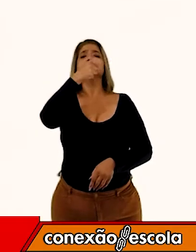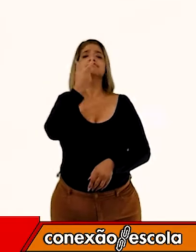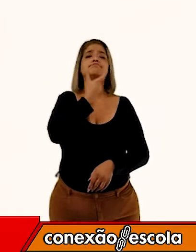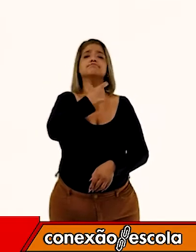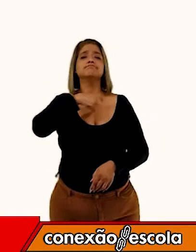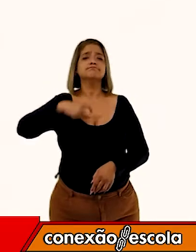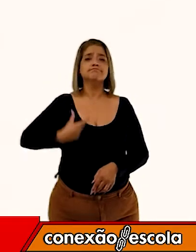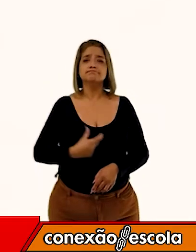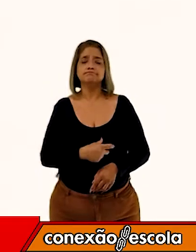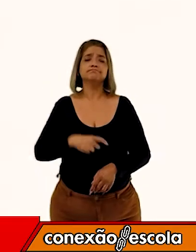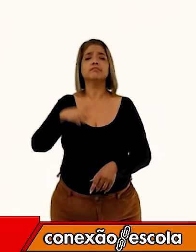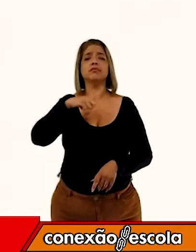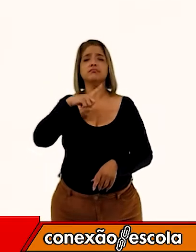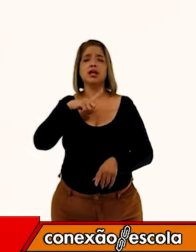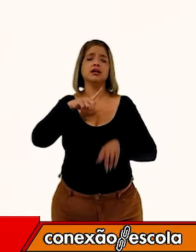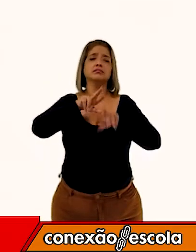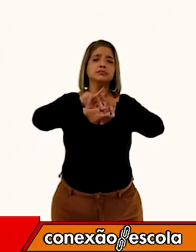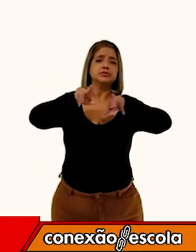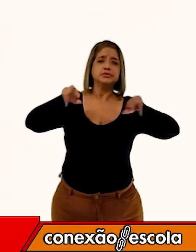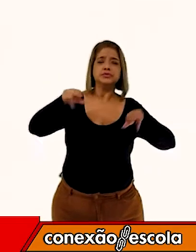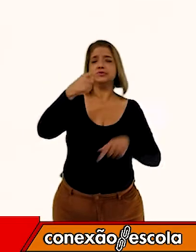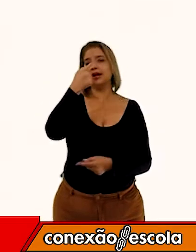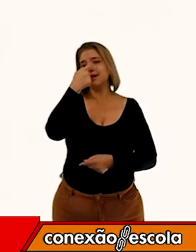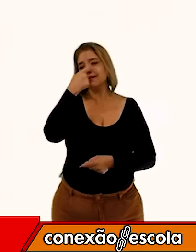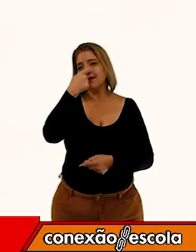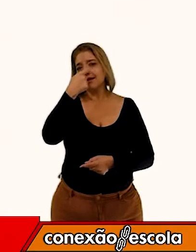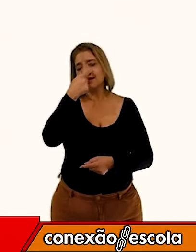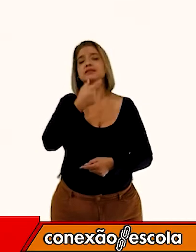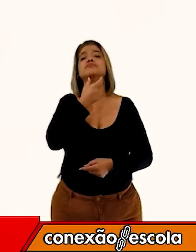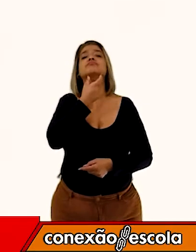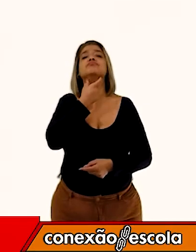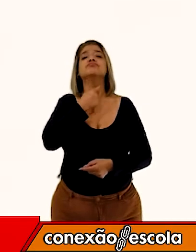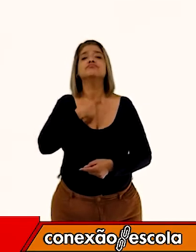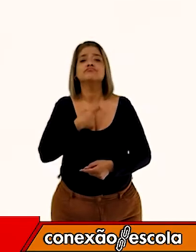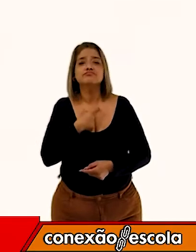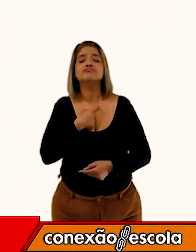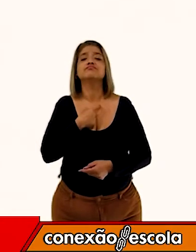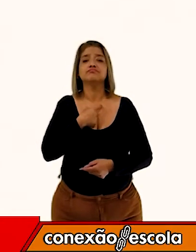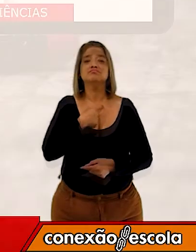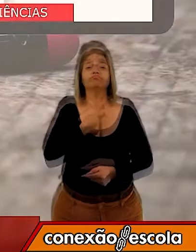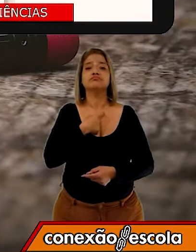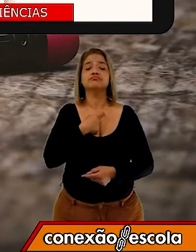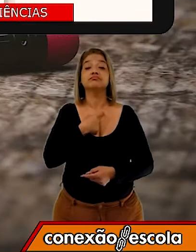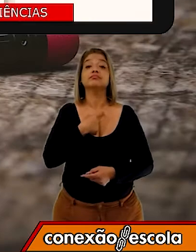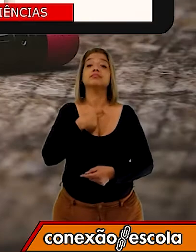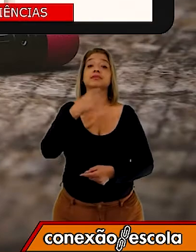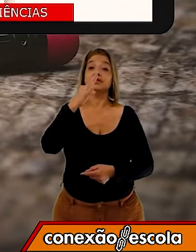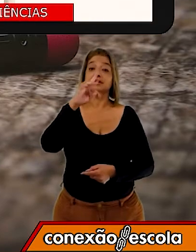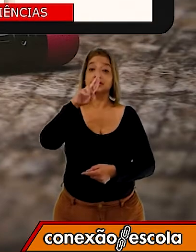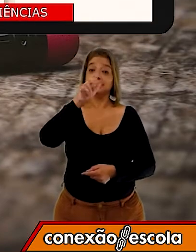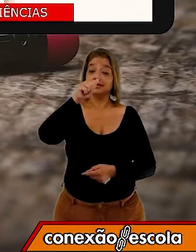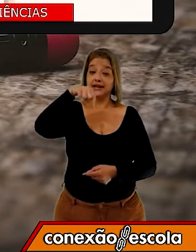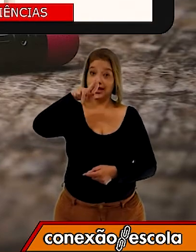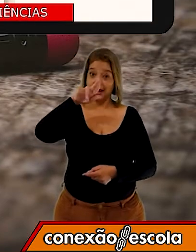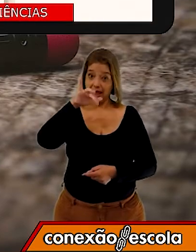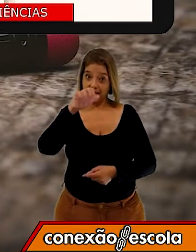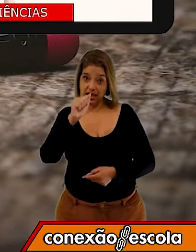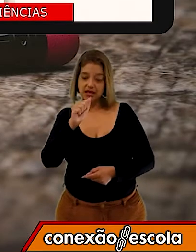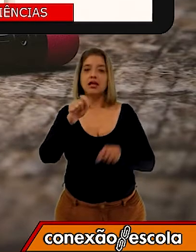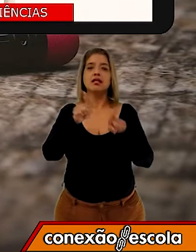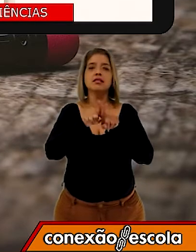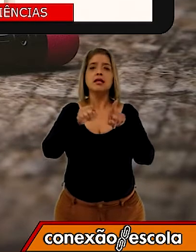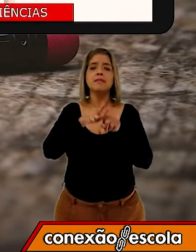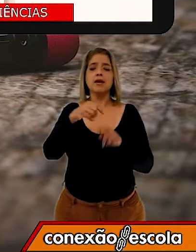as cavidades nasais, paringe, laringe, traqueia e